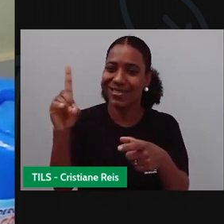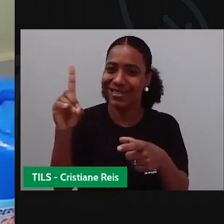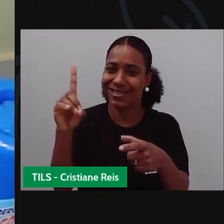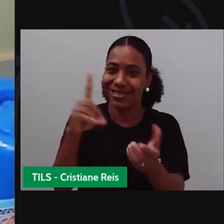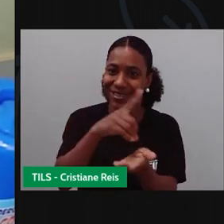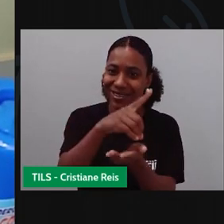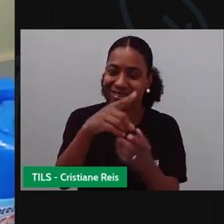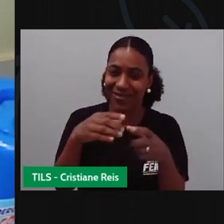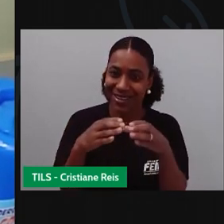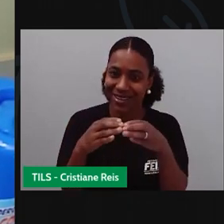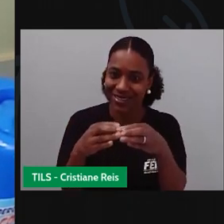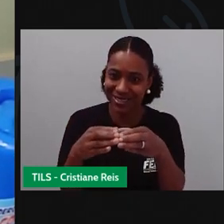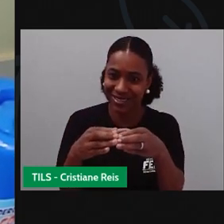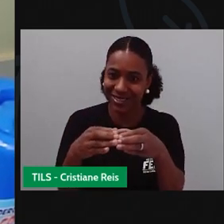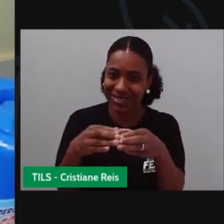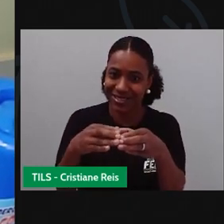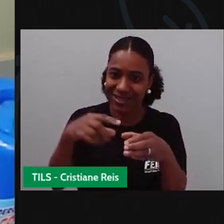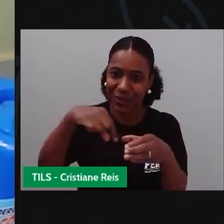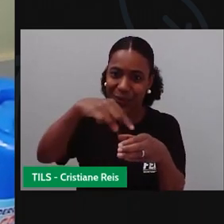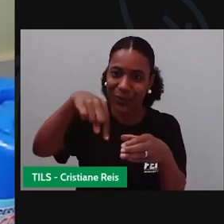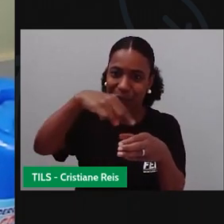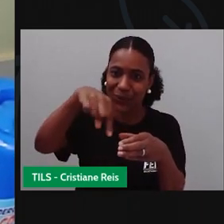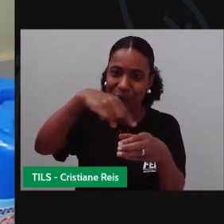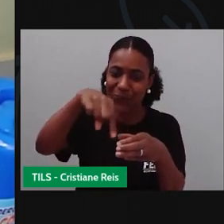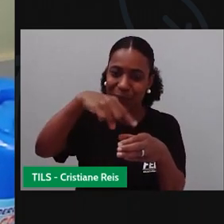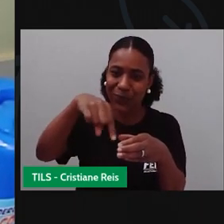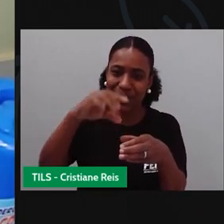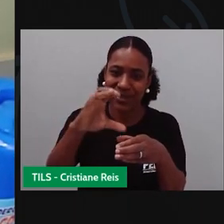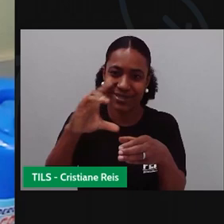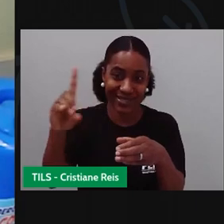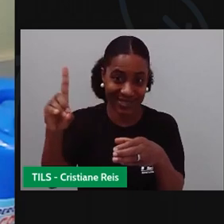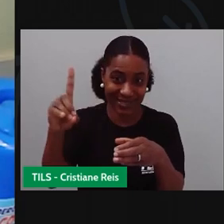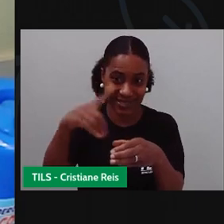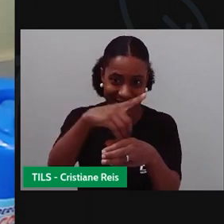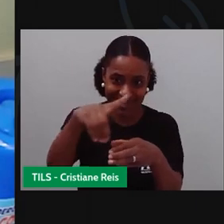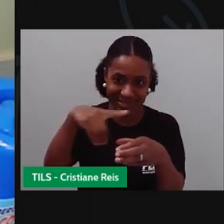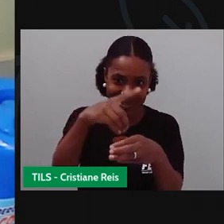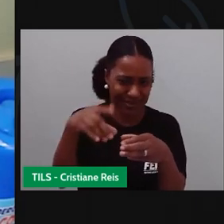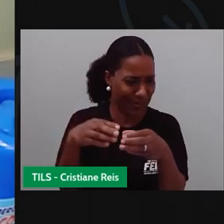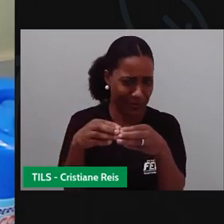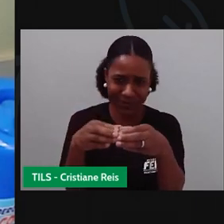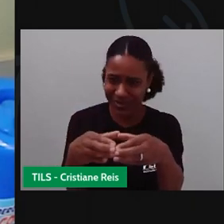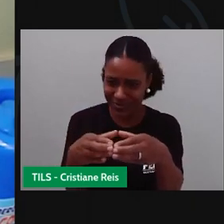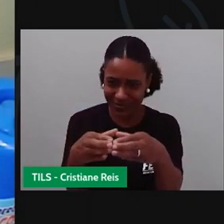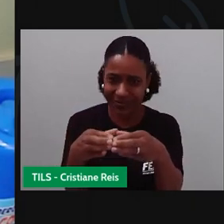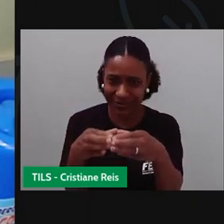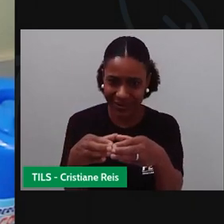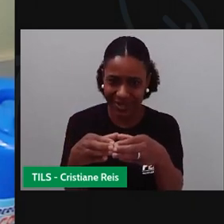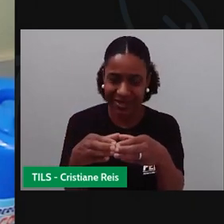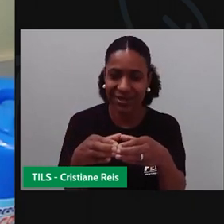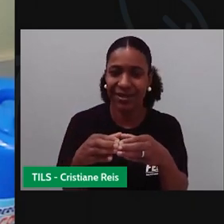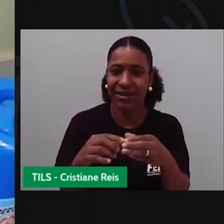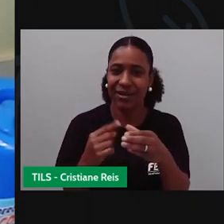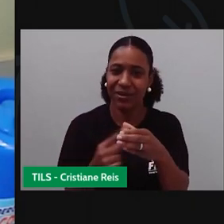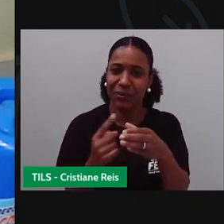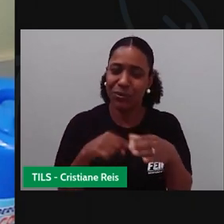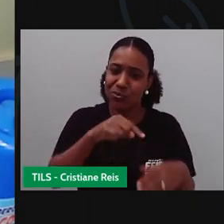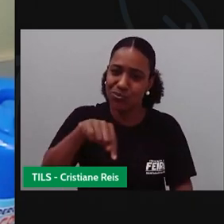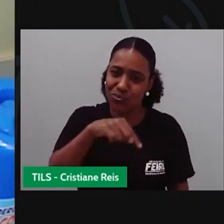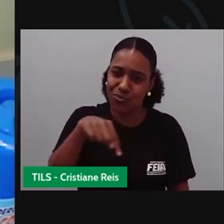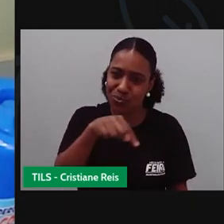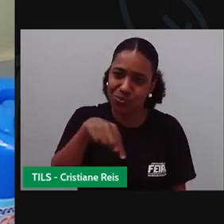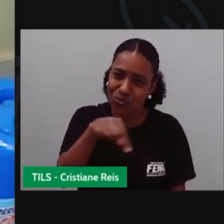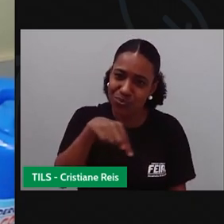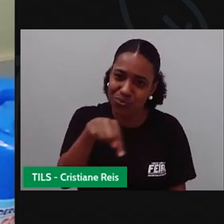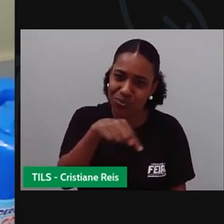quadrinhos aí coloridos, escrevam, não, desculpa, girem bem rápido